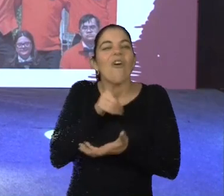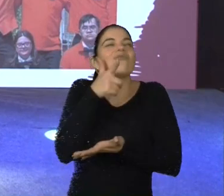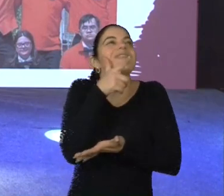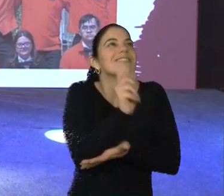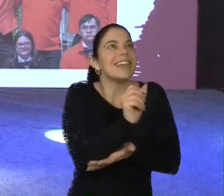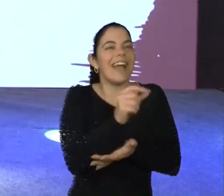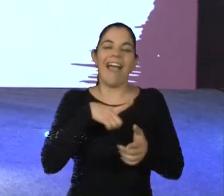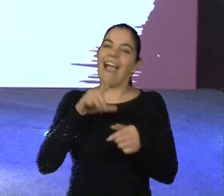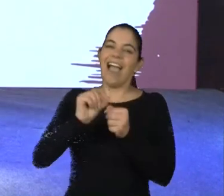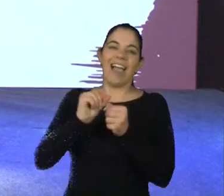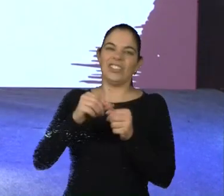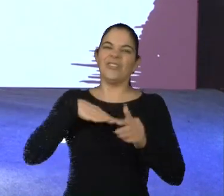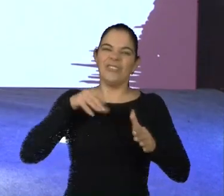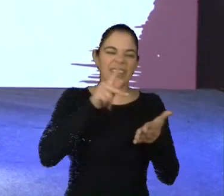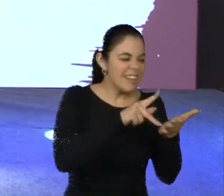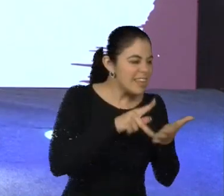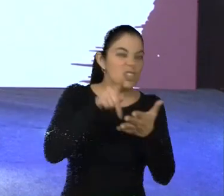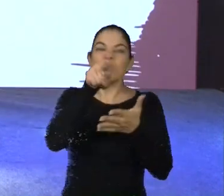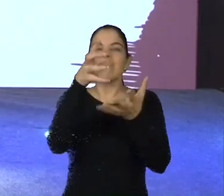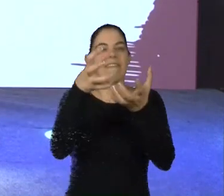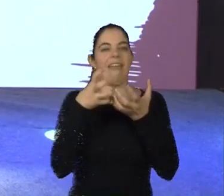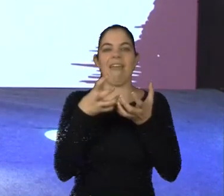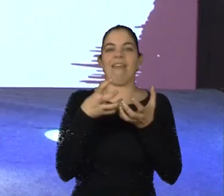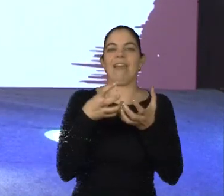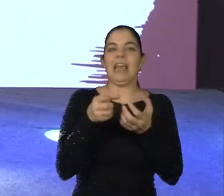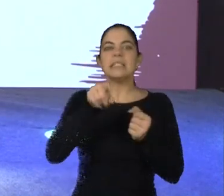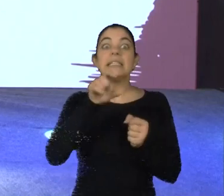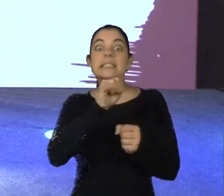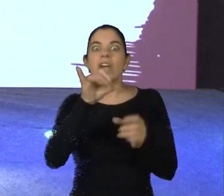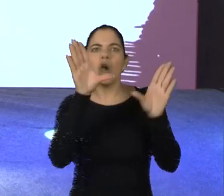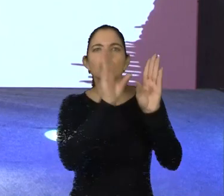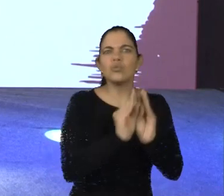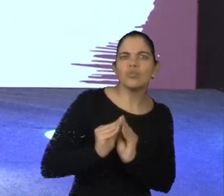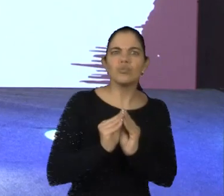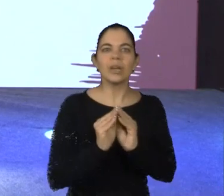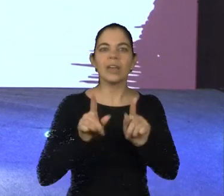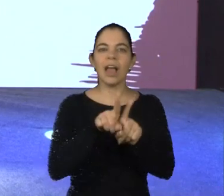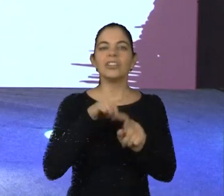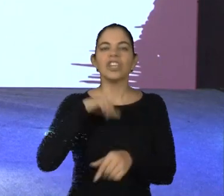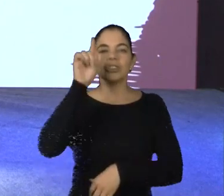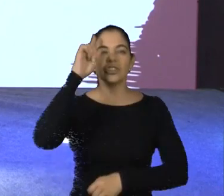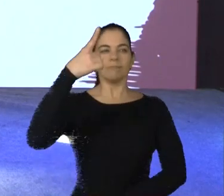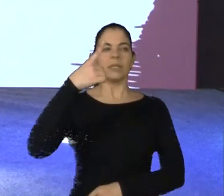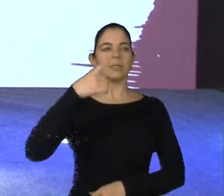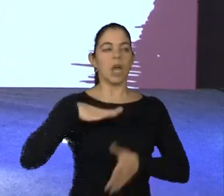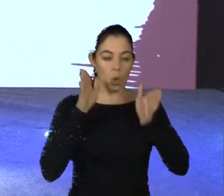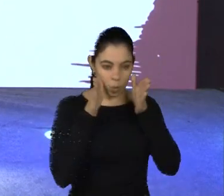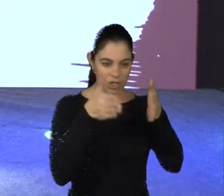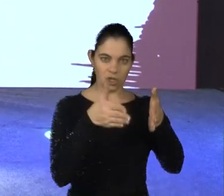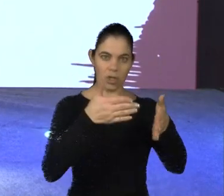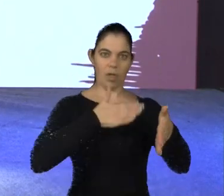atingir aquilo que você quer. Então, se a gente fosse resumir, nós criamos o nosso destino